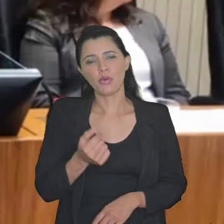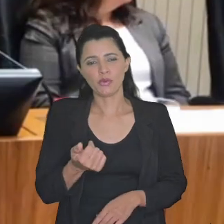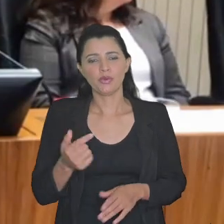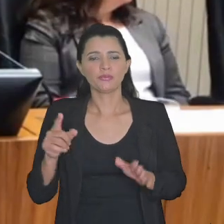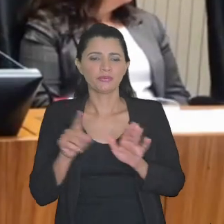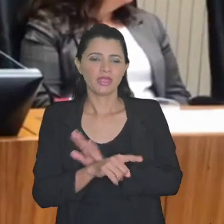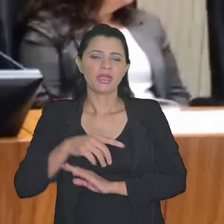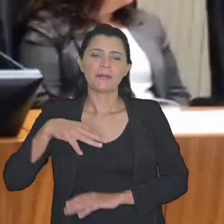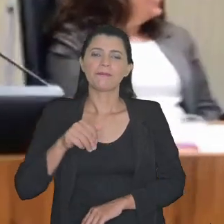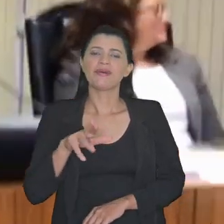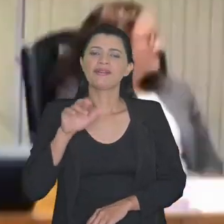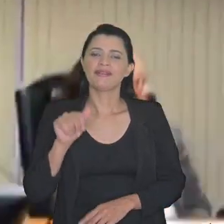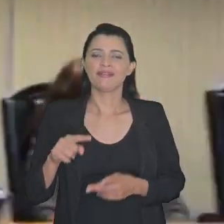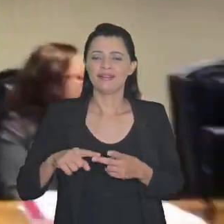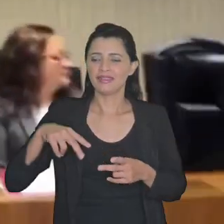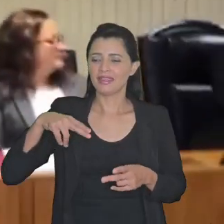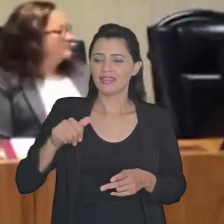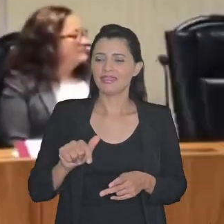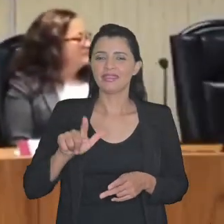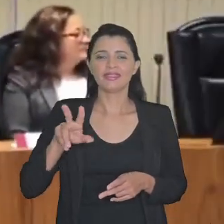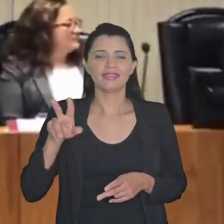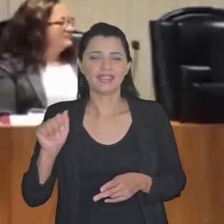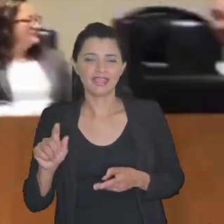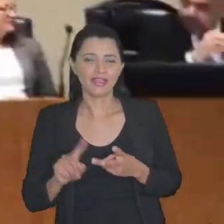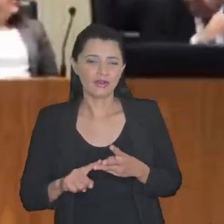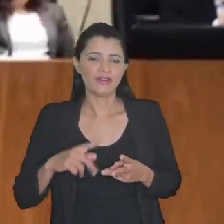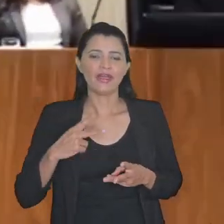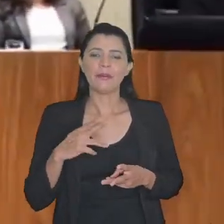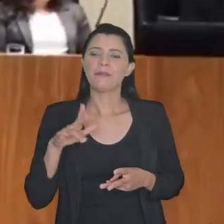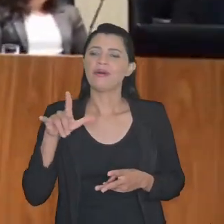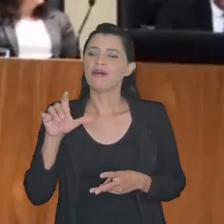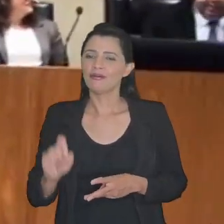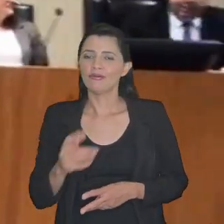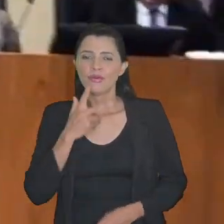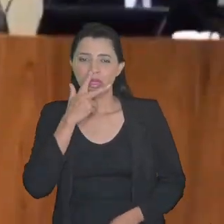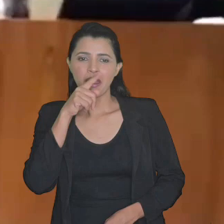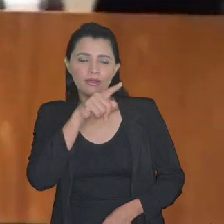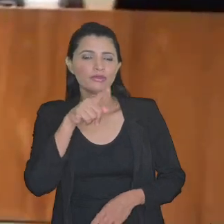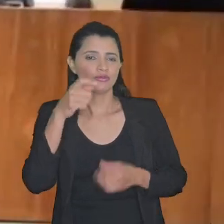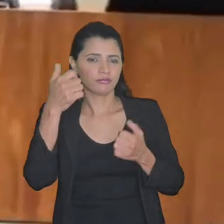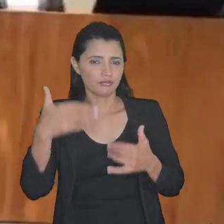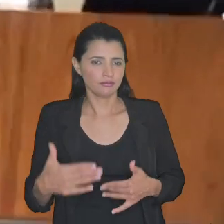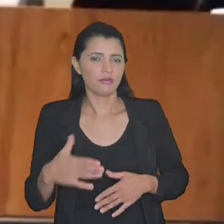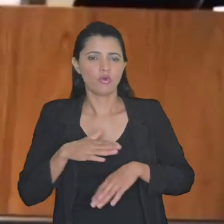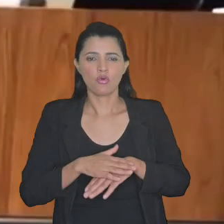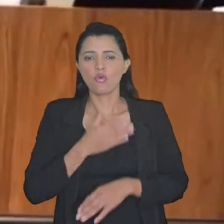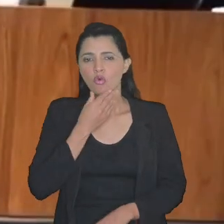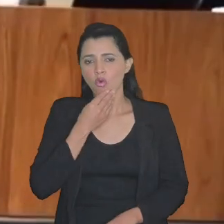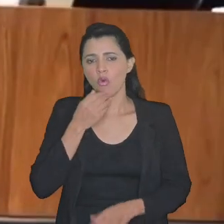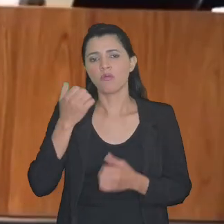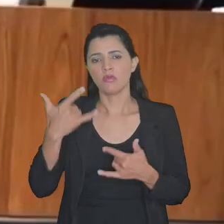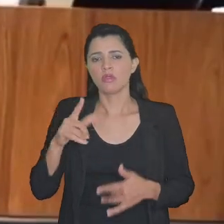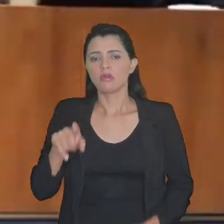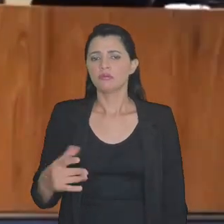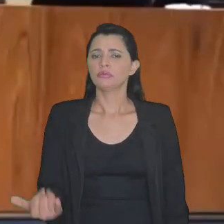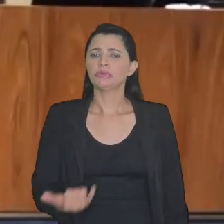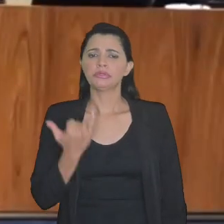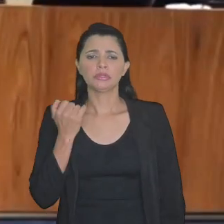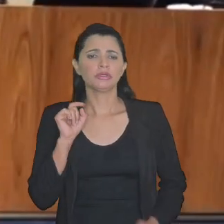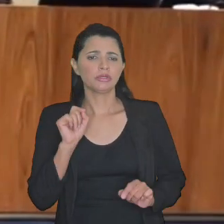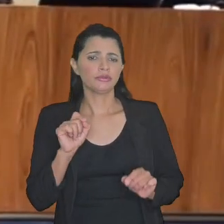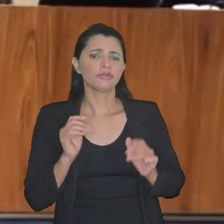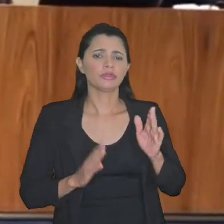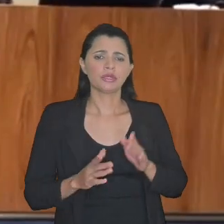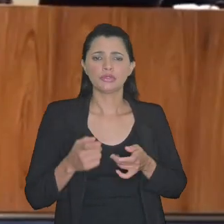eu mesmo a doutora Mariana doutora que queiram pontuar eu acho que o que o doutor Paulo Conrado trouxe o